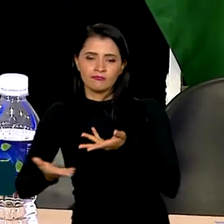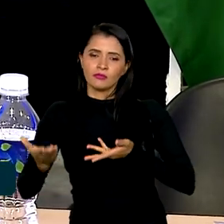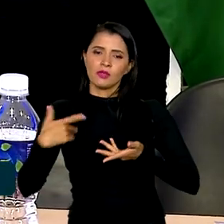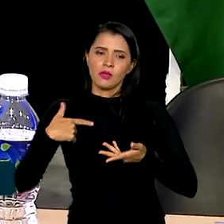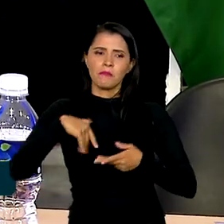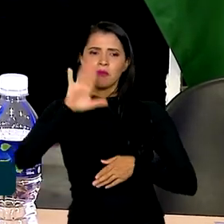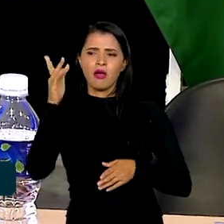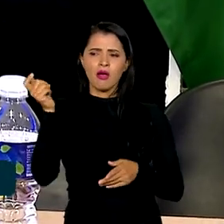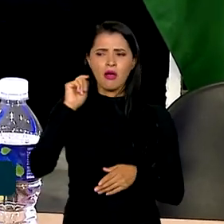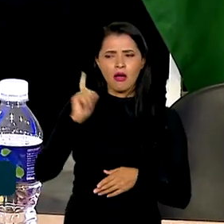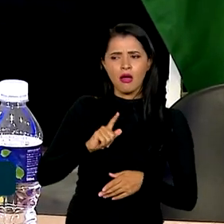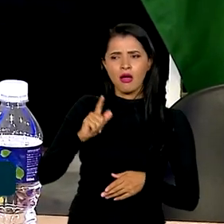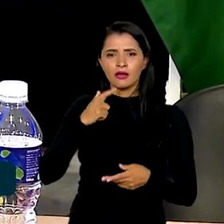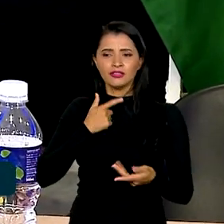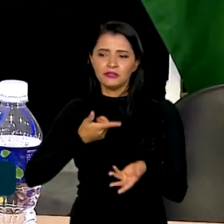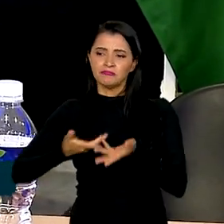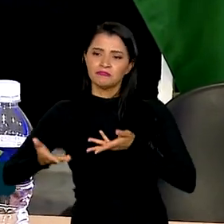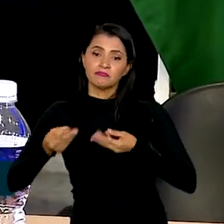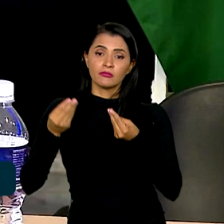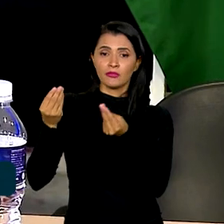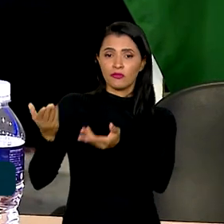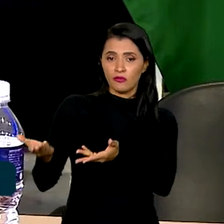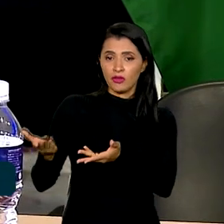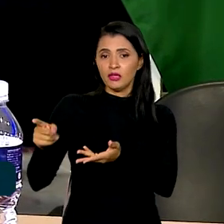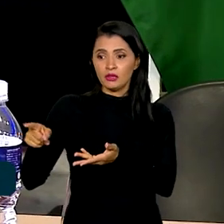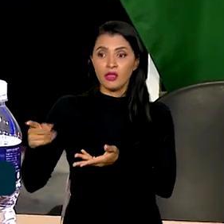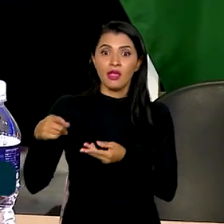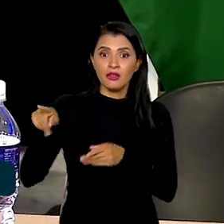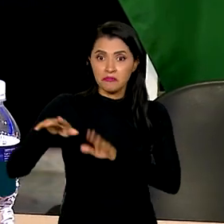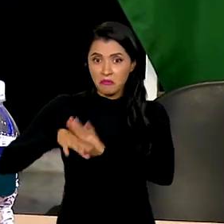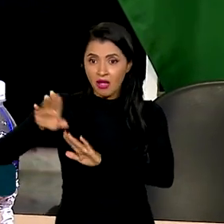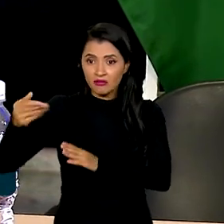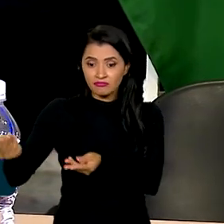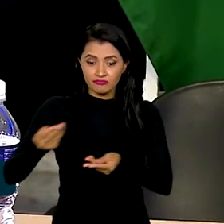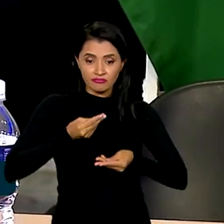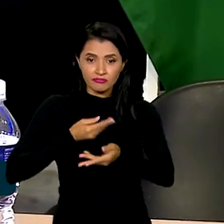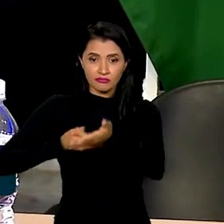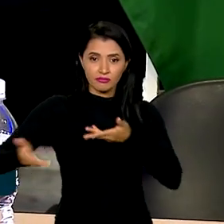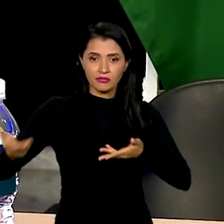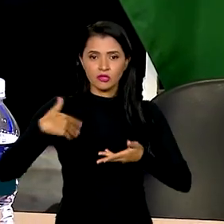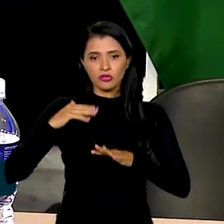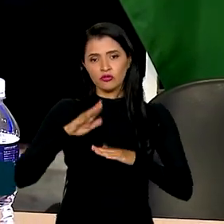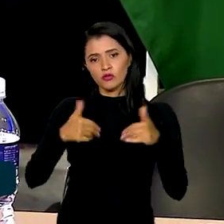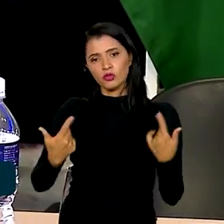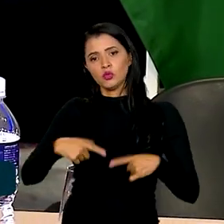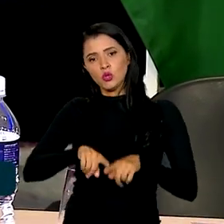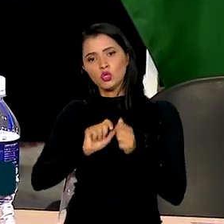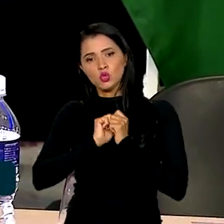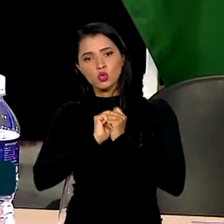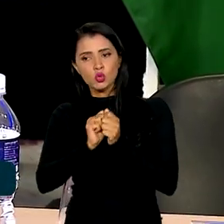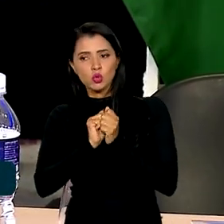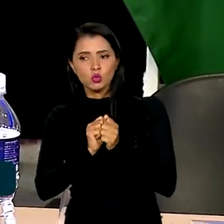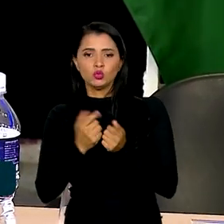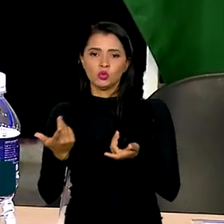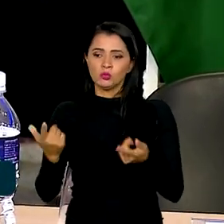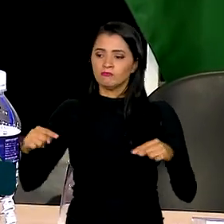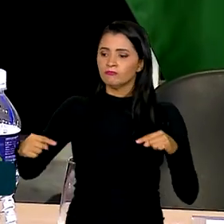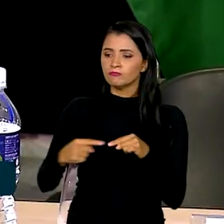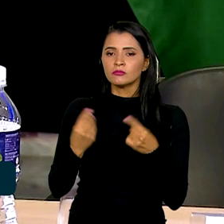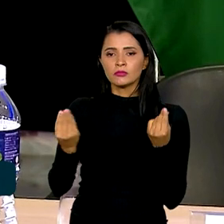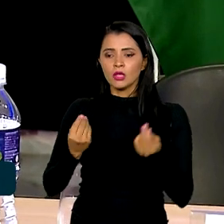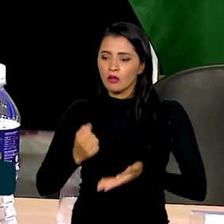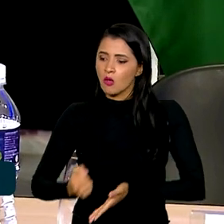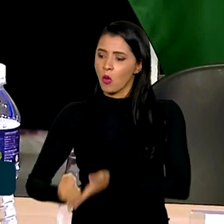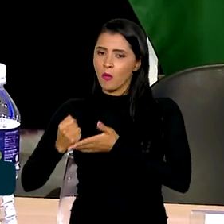que a gente tem mais expertise, a gente oferece, aquilo que eles têm mais expertise, a gente procura desenvolver conjuntamente numa lógica de